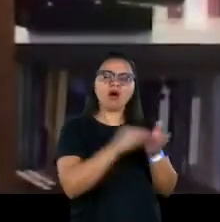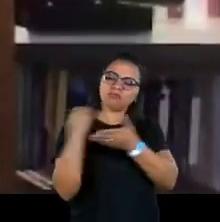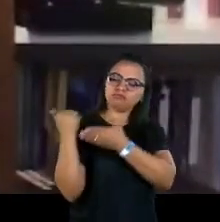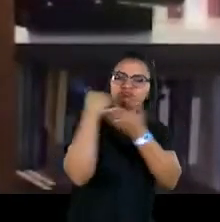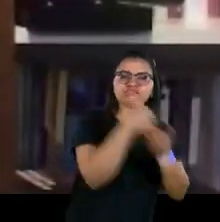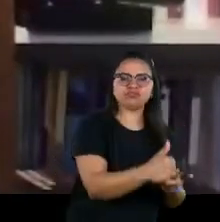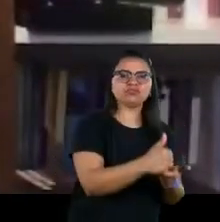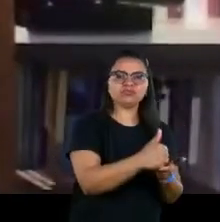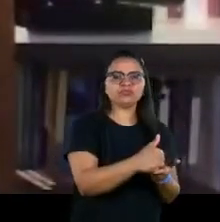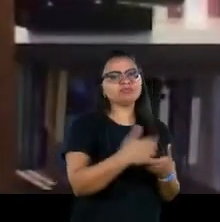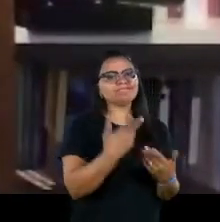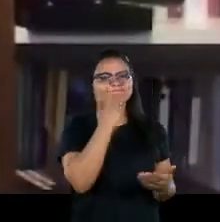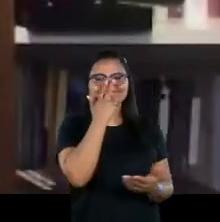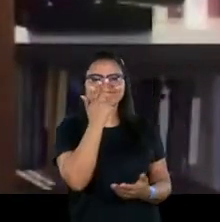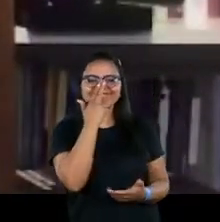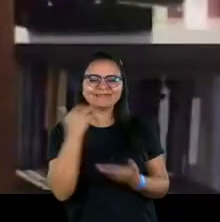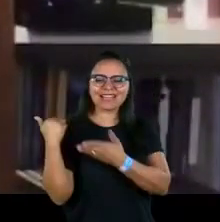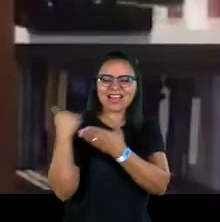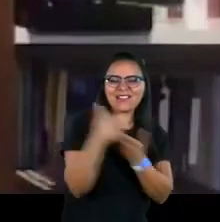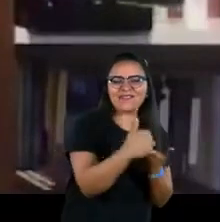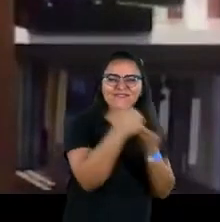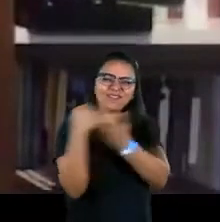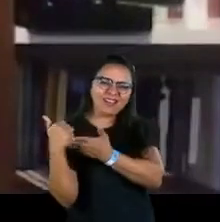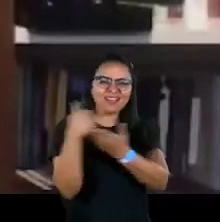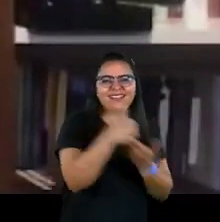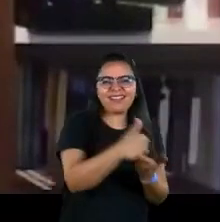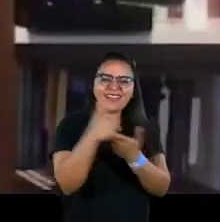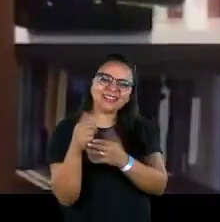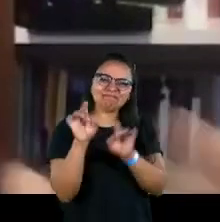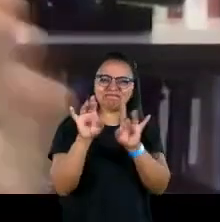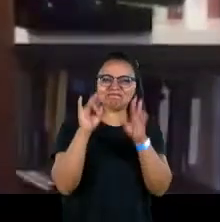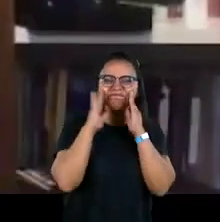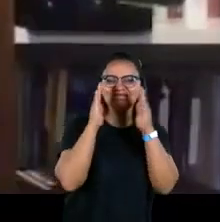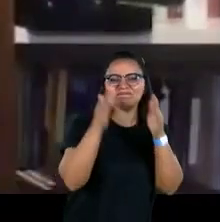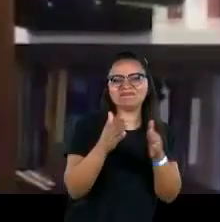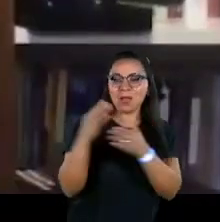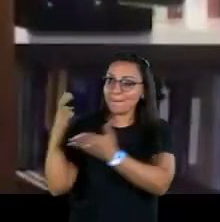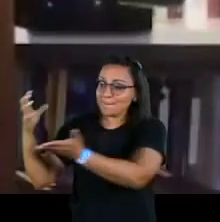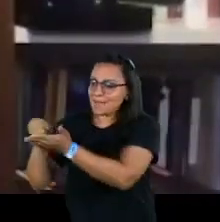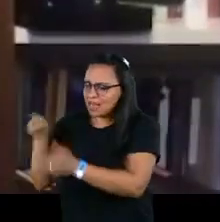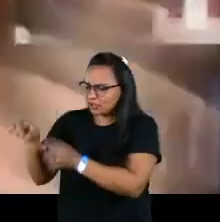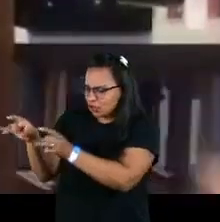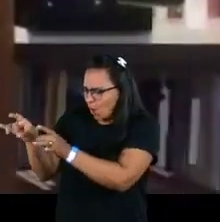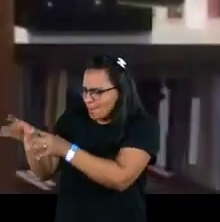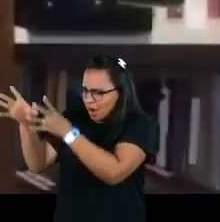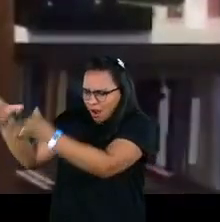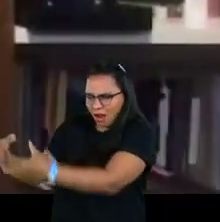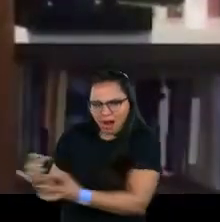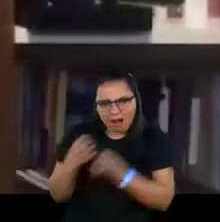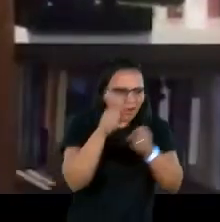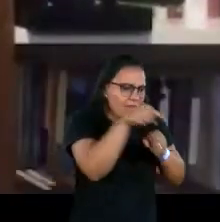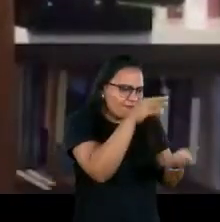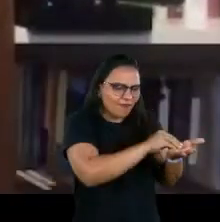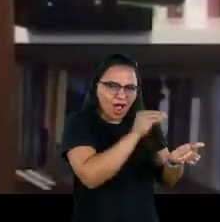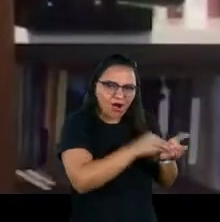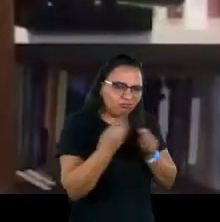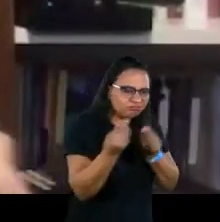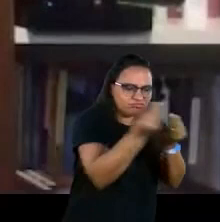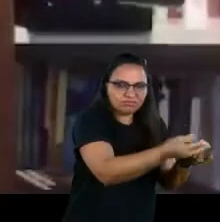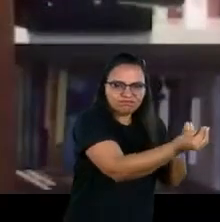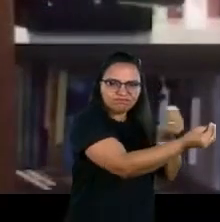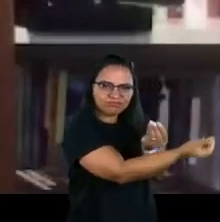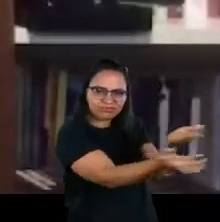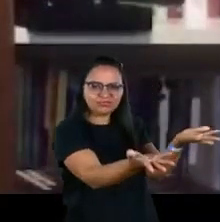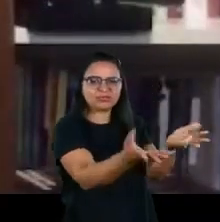Era, digamos assim, um serviço de transporte especializado. Vamos buscar onde estava sobrando e levar para onde estava faltando. E,